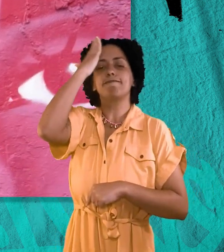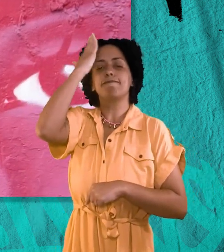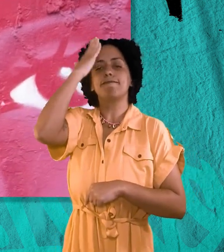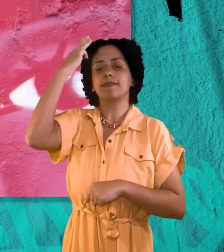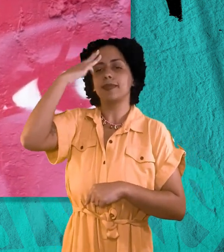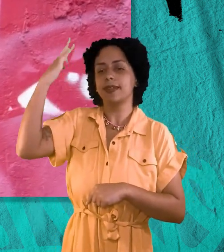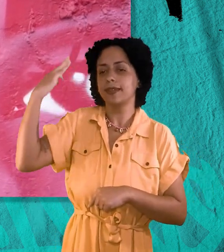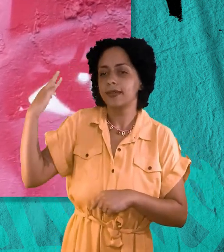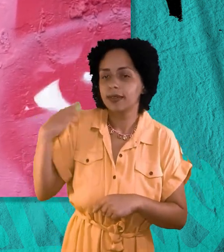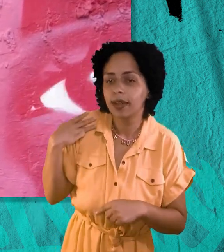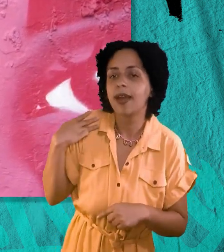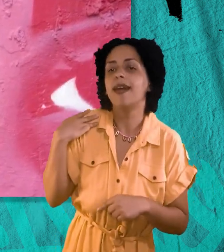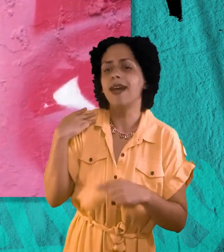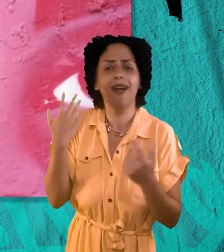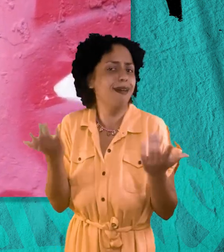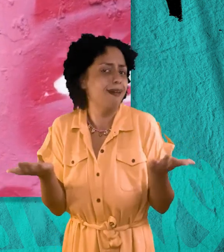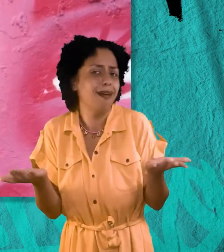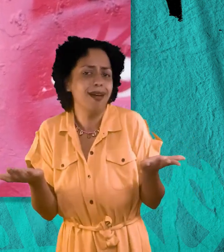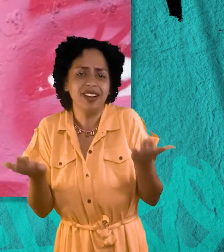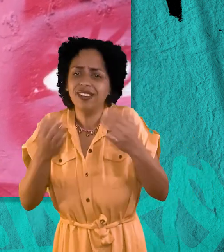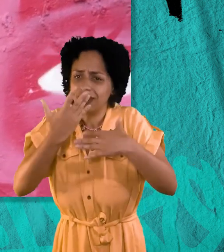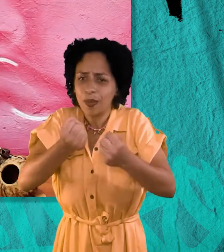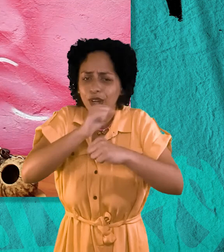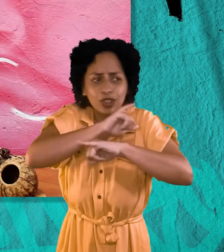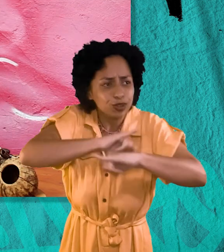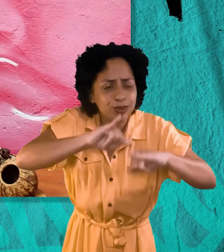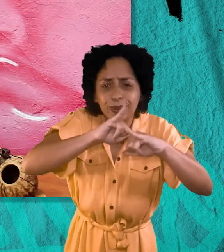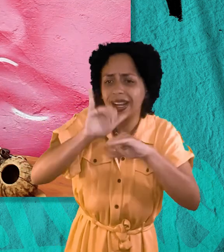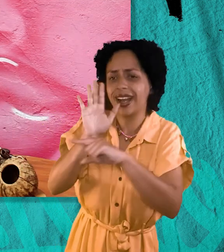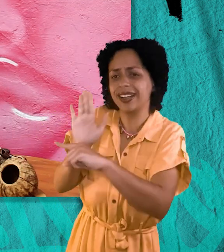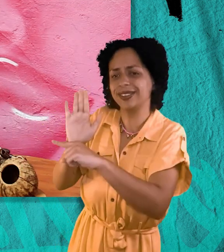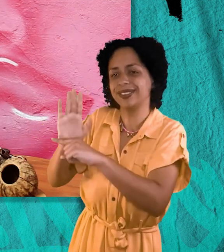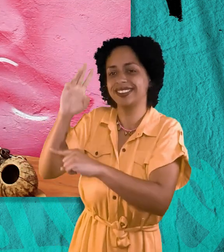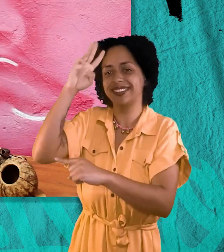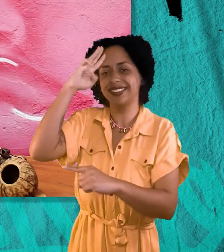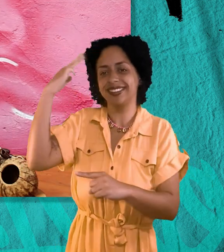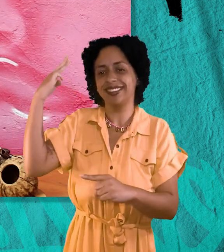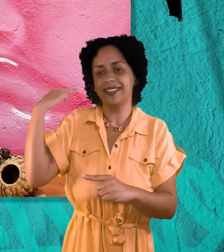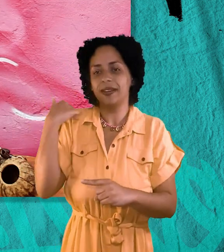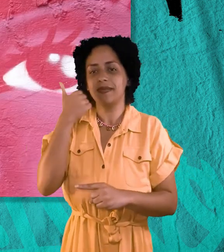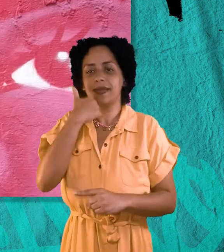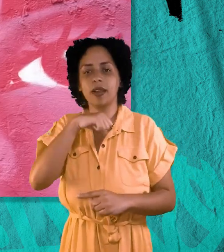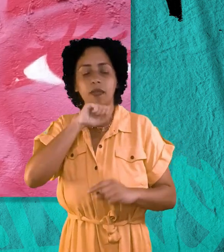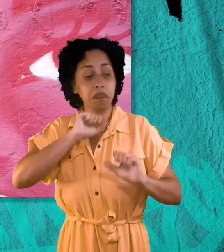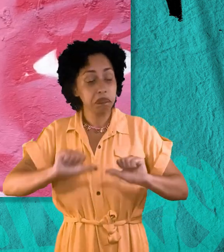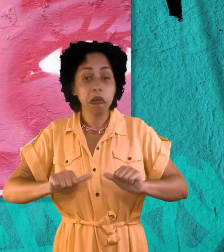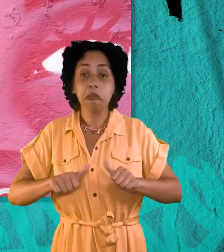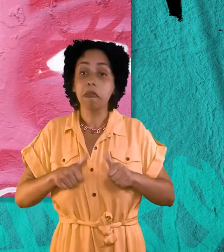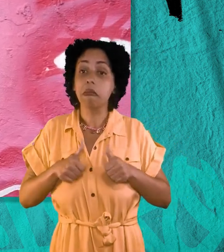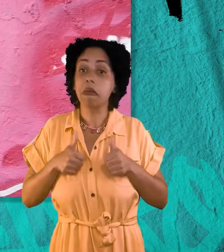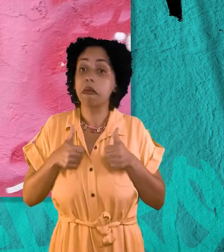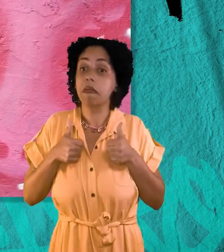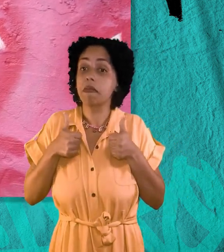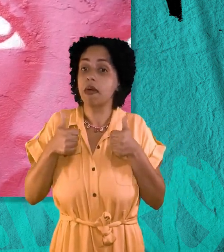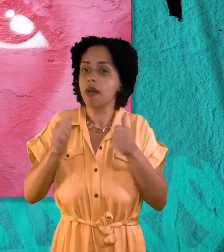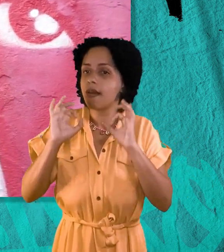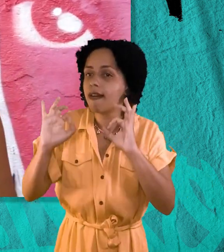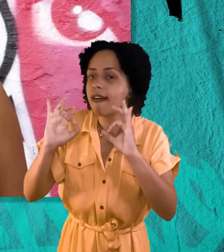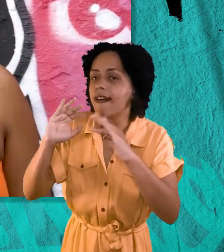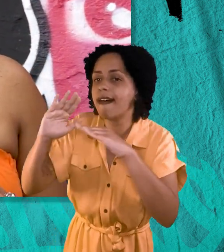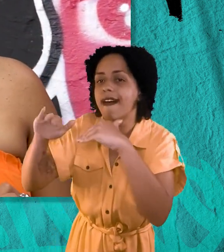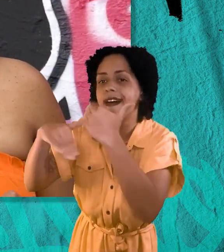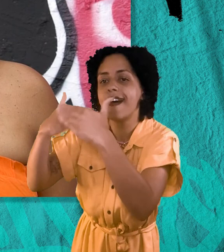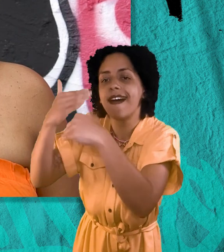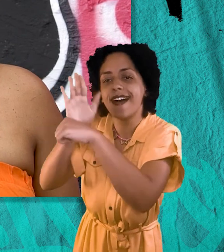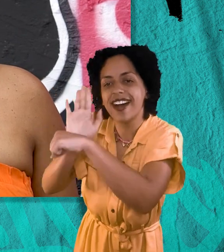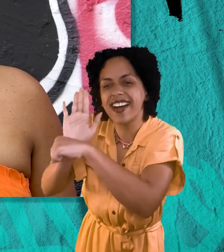começou a ajudar Maria e sua mãe. Aos poucos ela foi melhorando. Aos poucos ela foi recobrando a saúde.